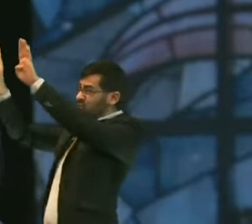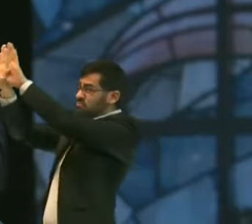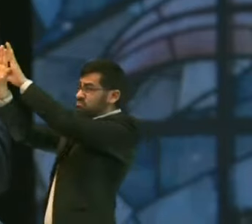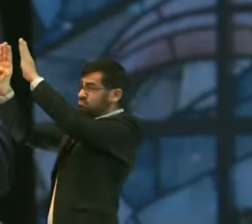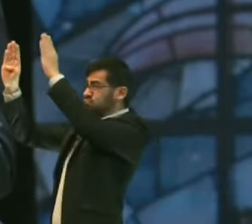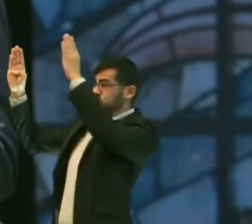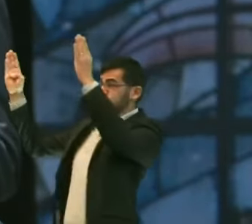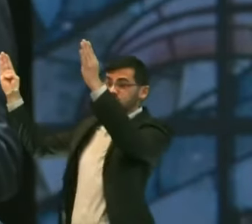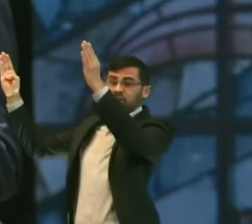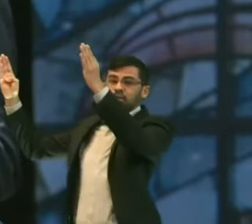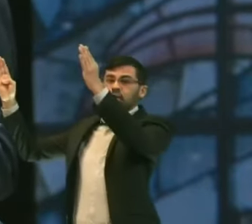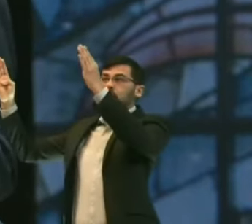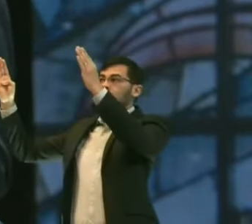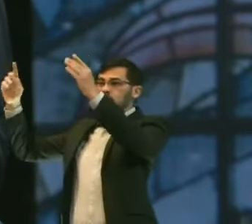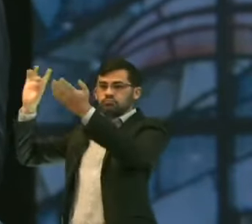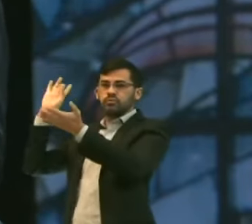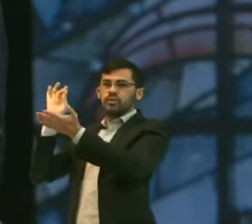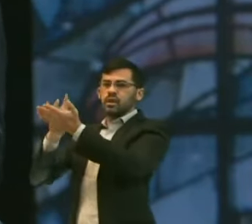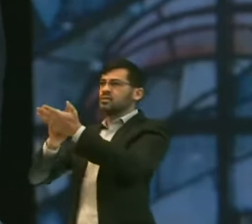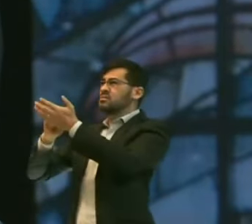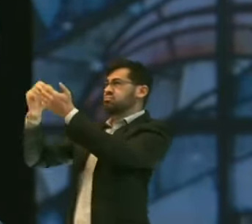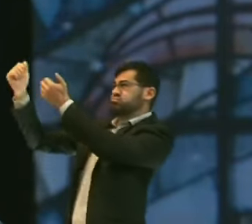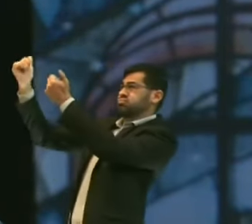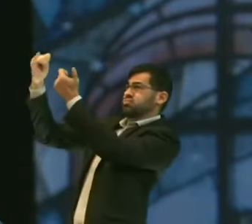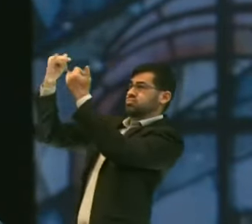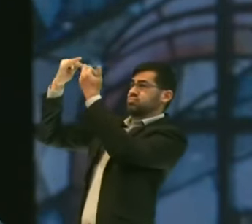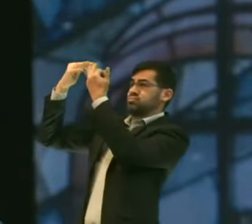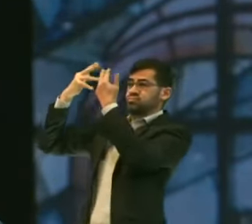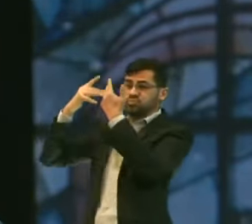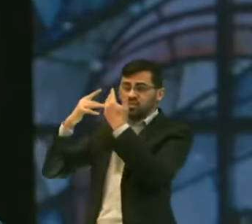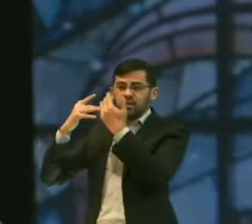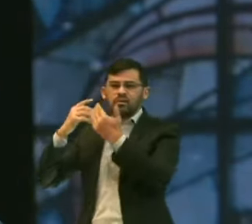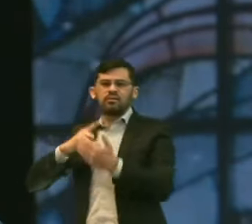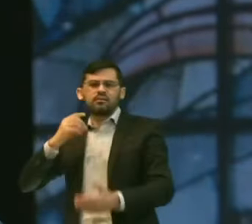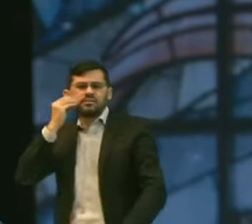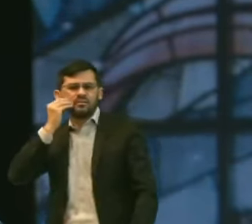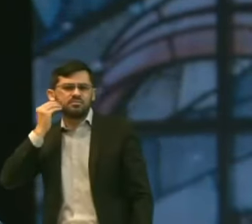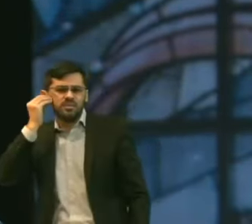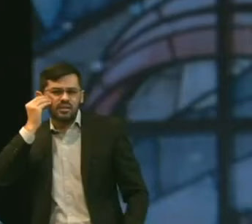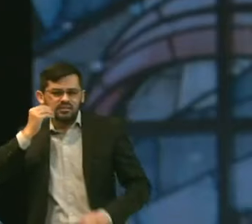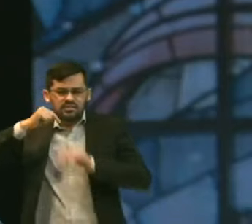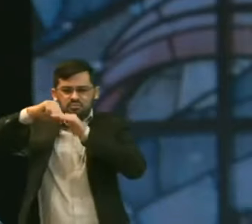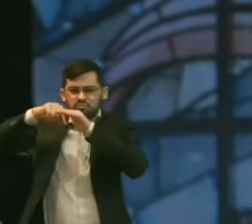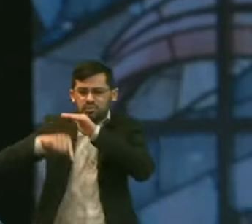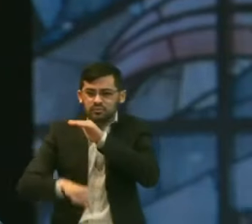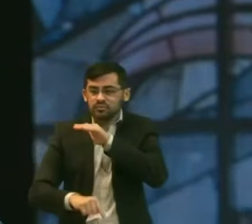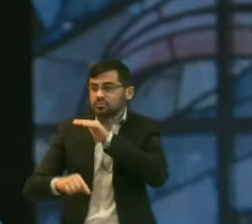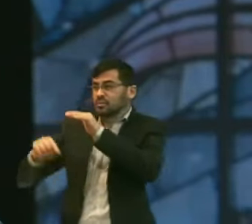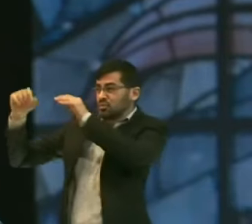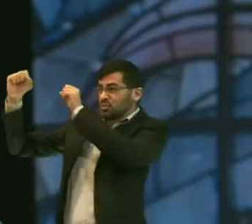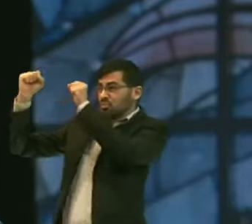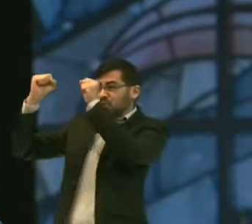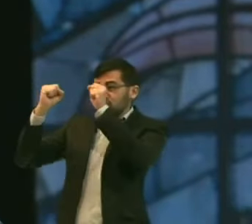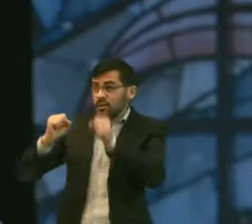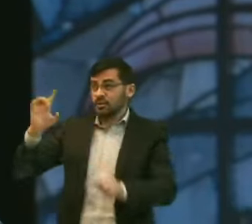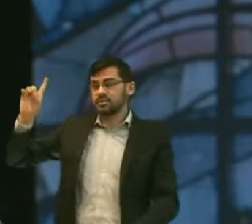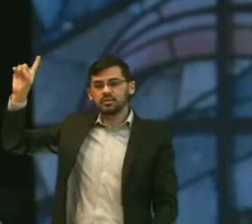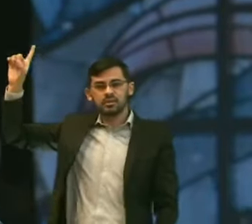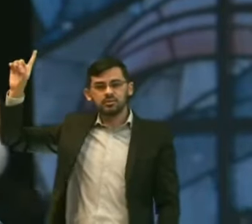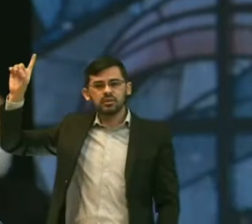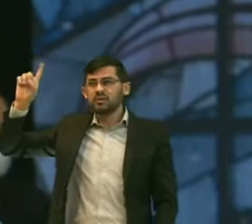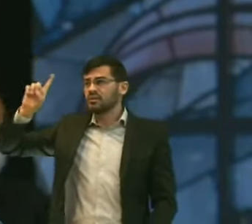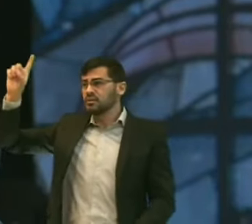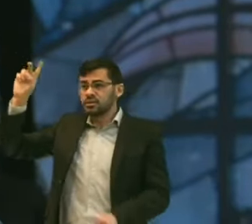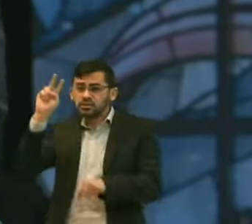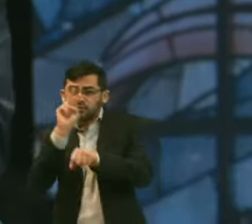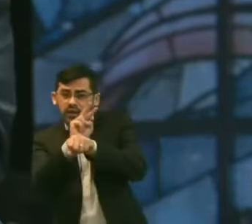você Viva com o Senhor As experiências Profundas Do seu poder Ele vai cuidar De